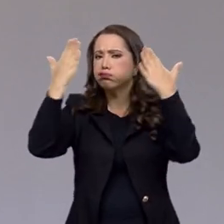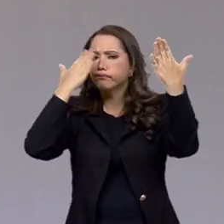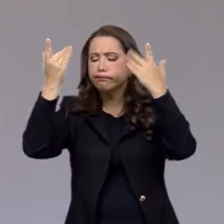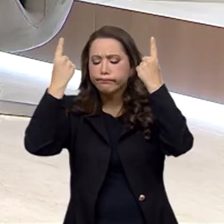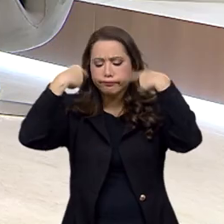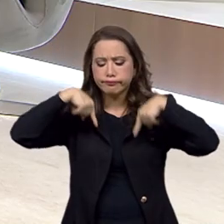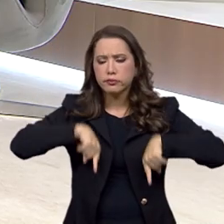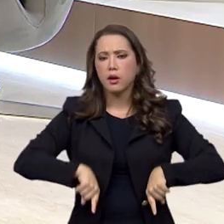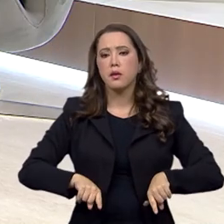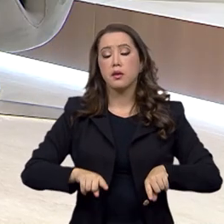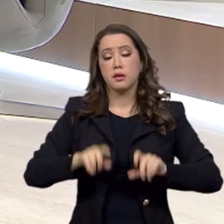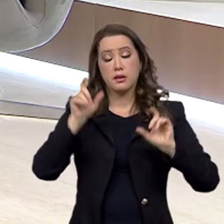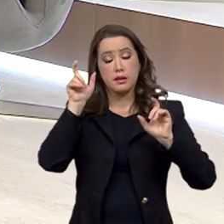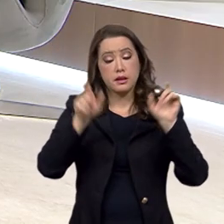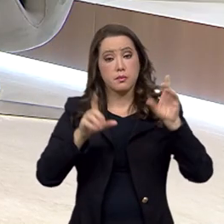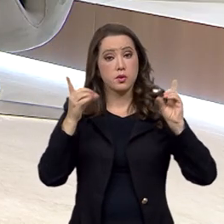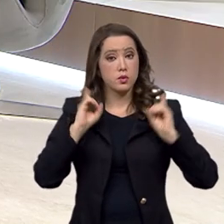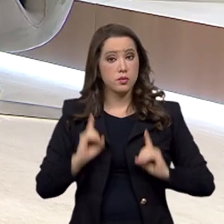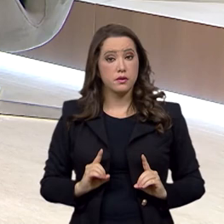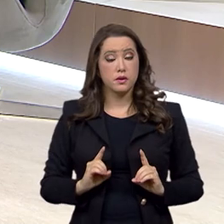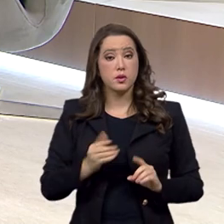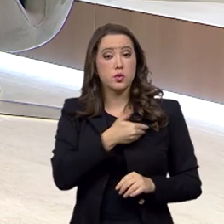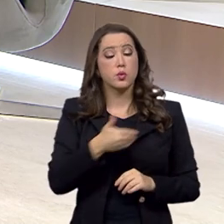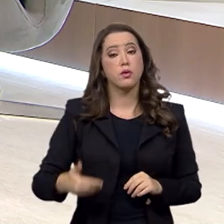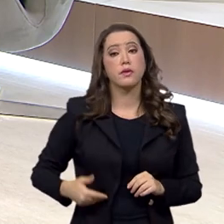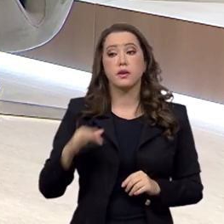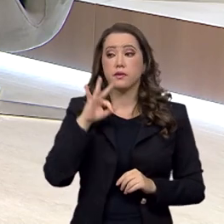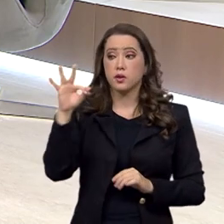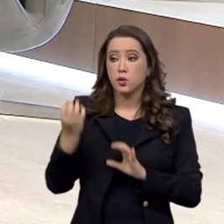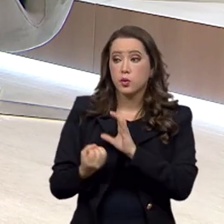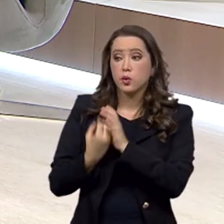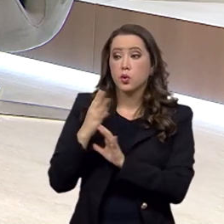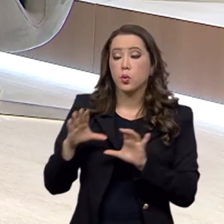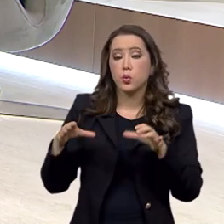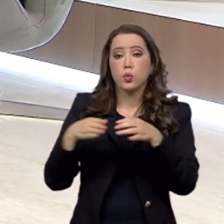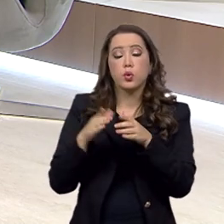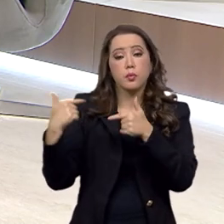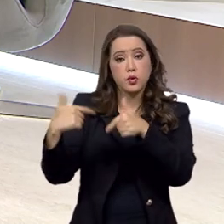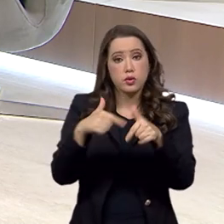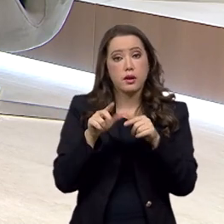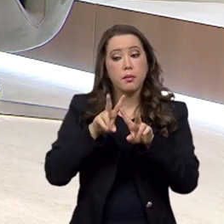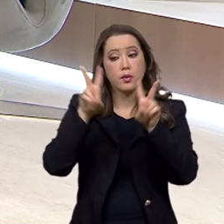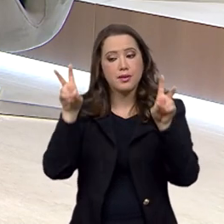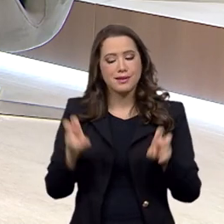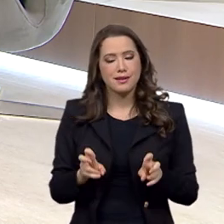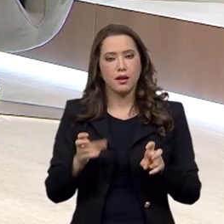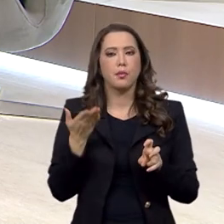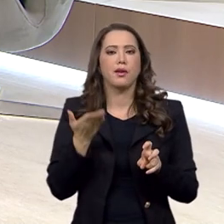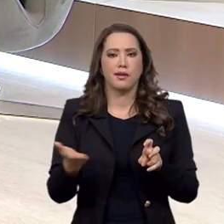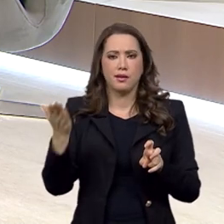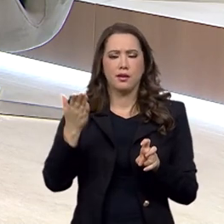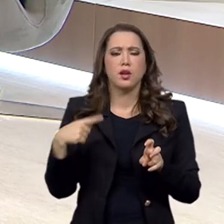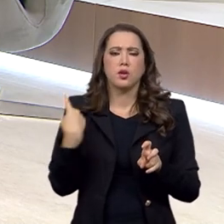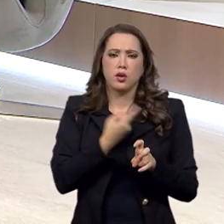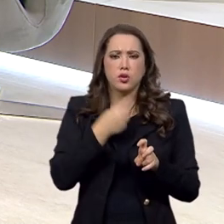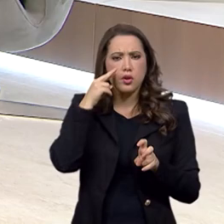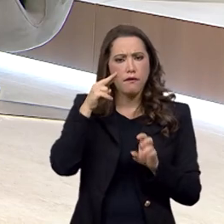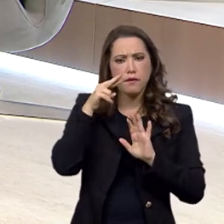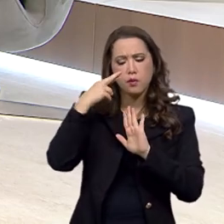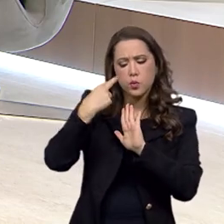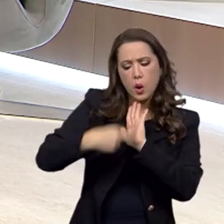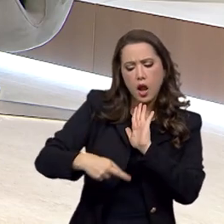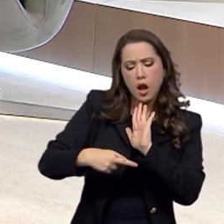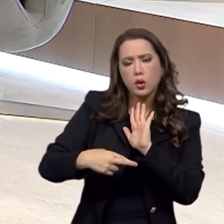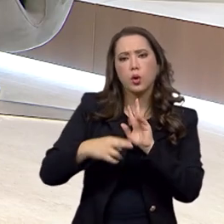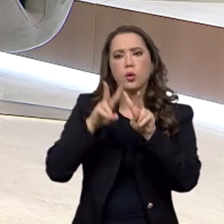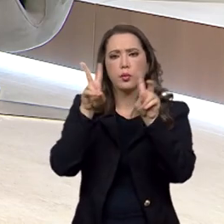deficiência. O governo federal criou um grupo de trabalho a respeito disso e já foi produzido um relatório também